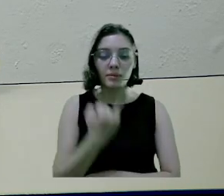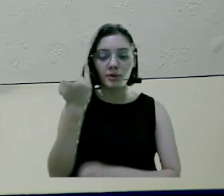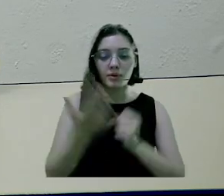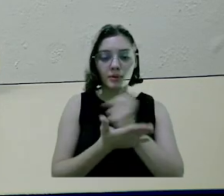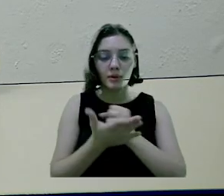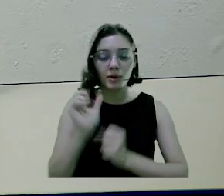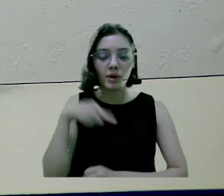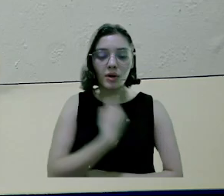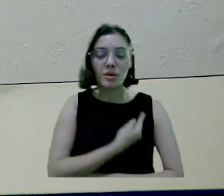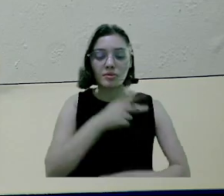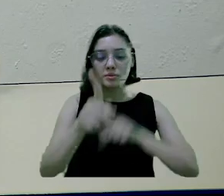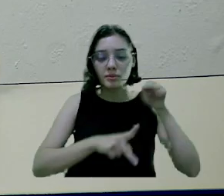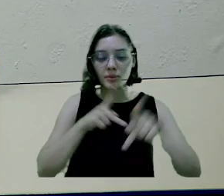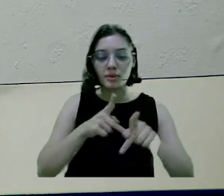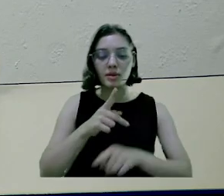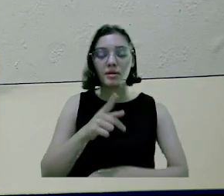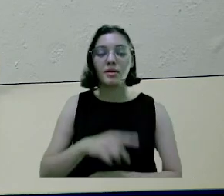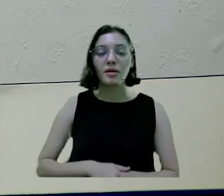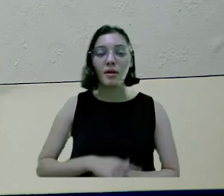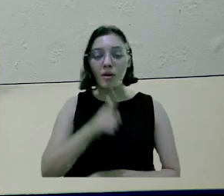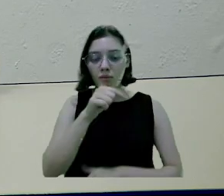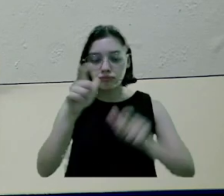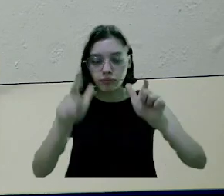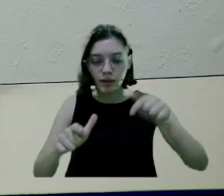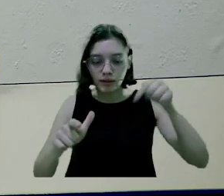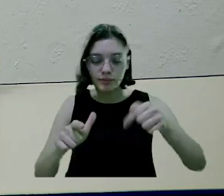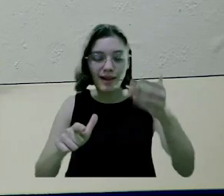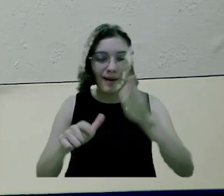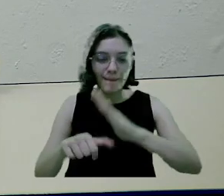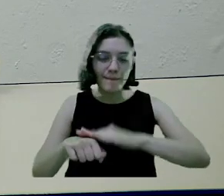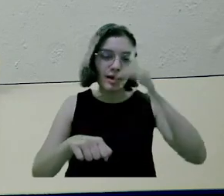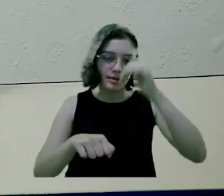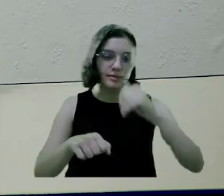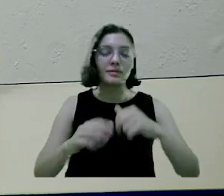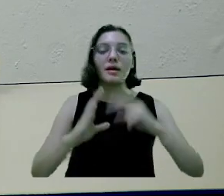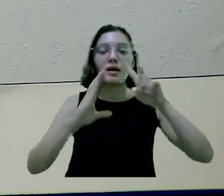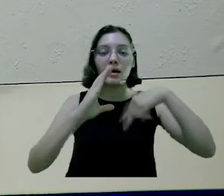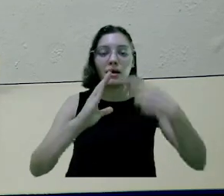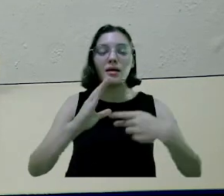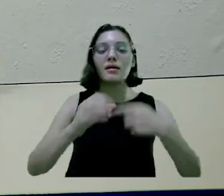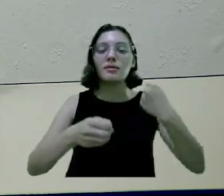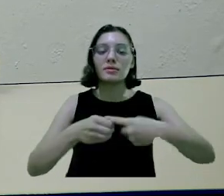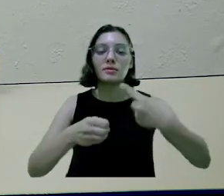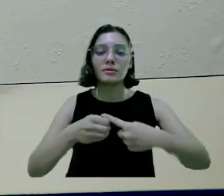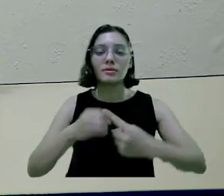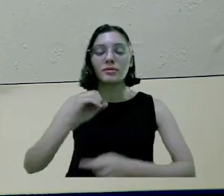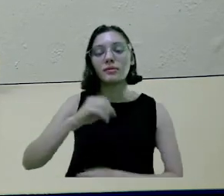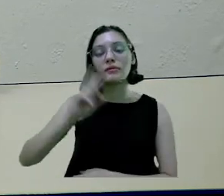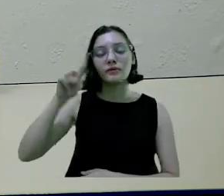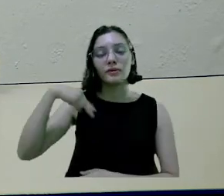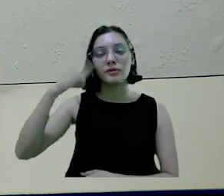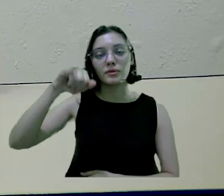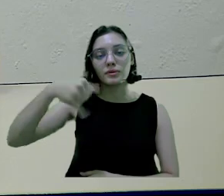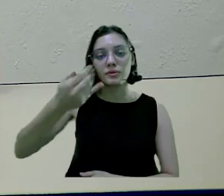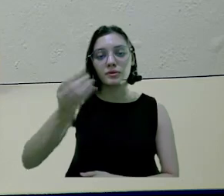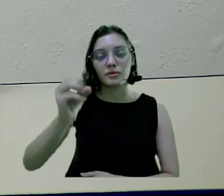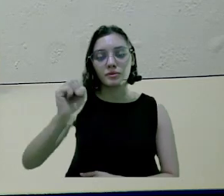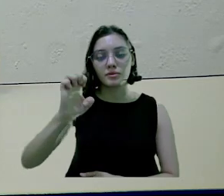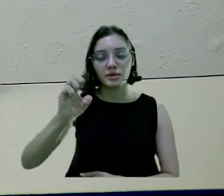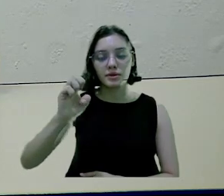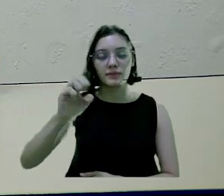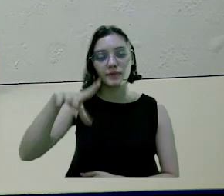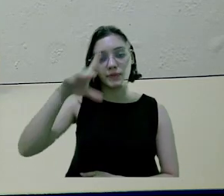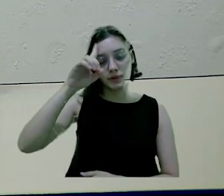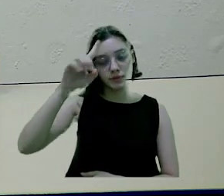fundamental, pois proporcionará à nossa população uma fonte adicional de abastecimento de água. Câmara Municipal de Guari, Plenar, Vereador José Paulo Luciano da Silva,